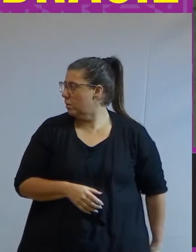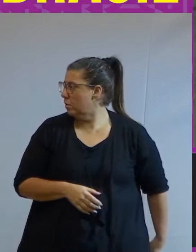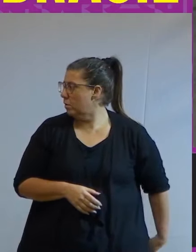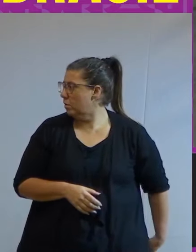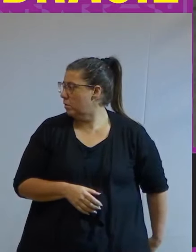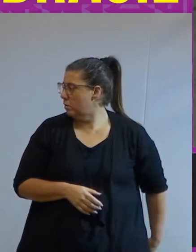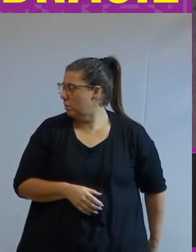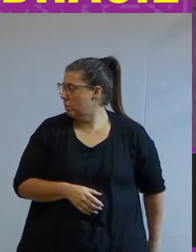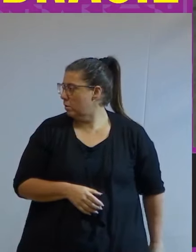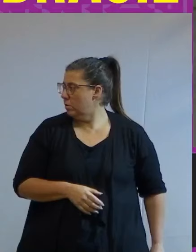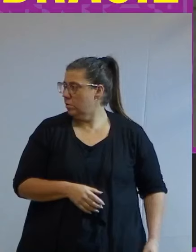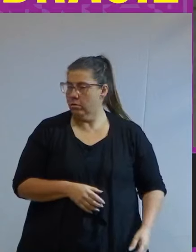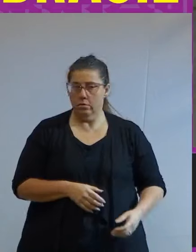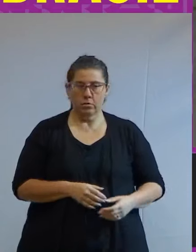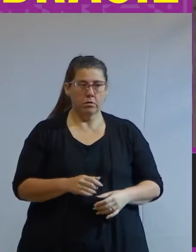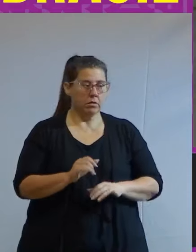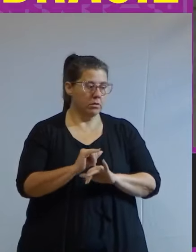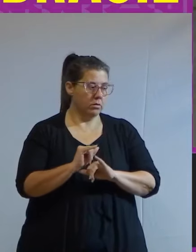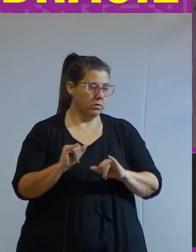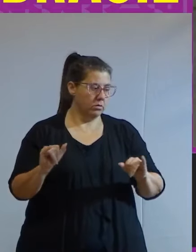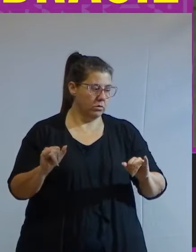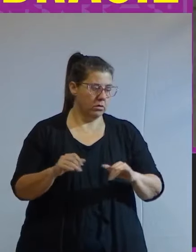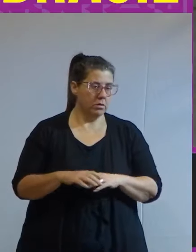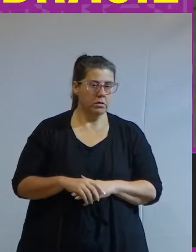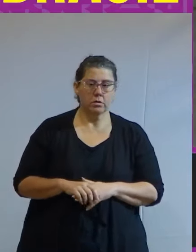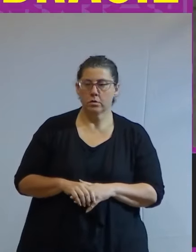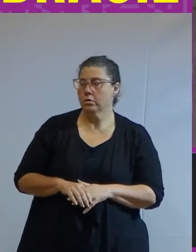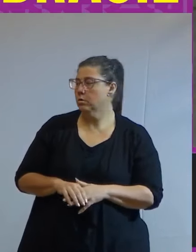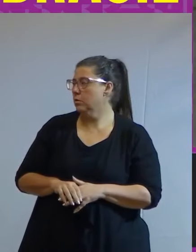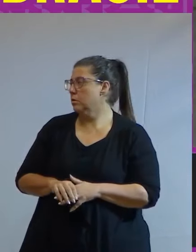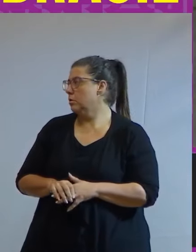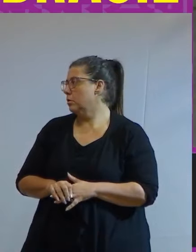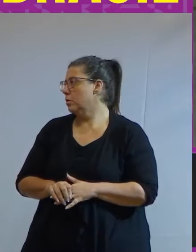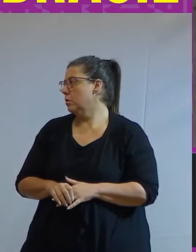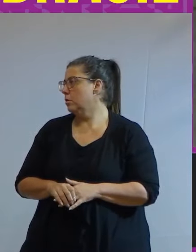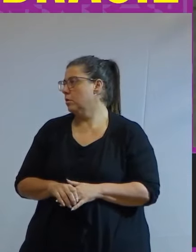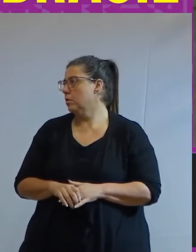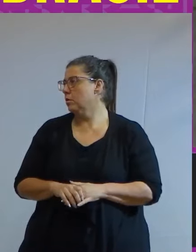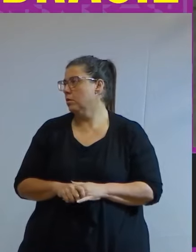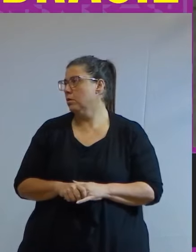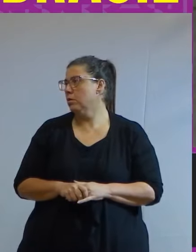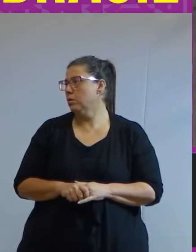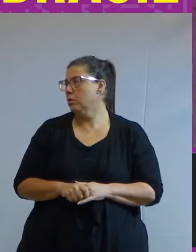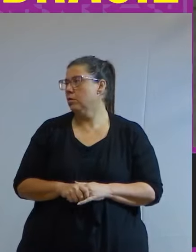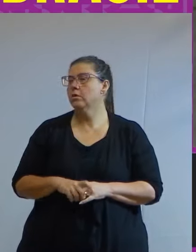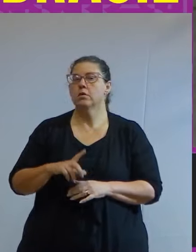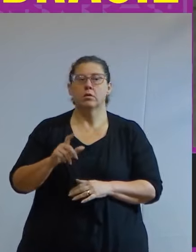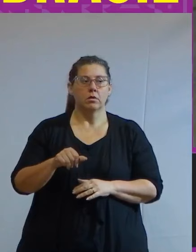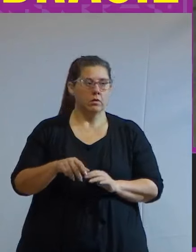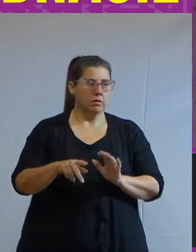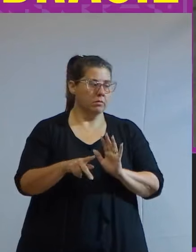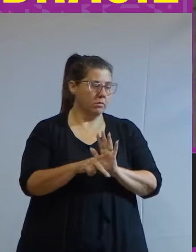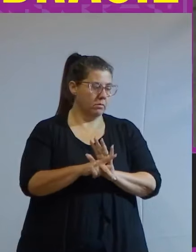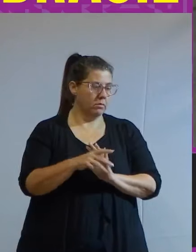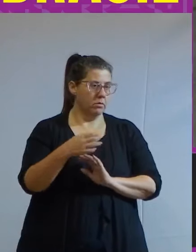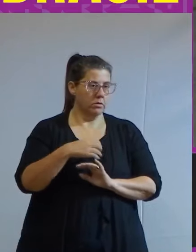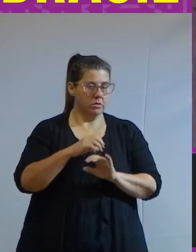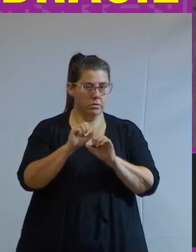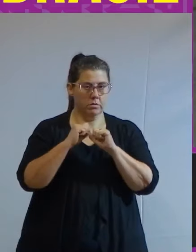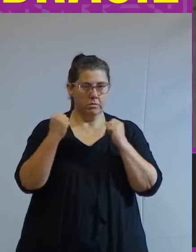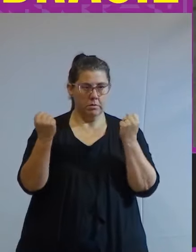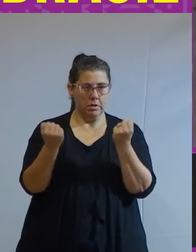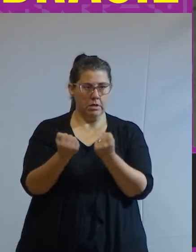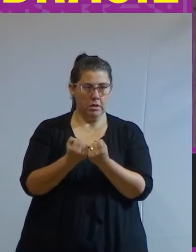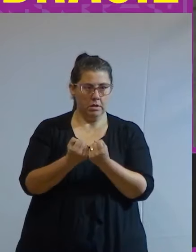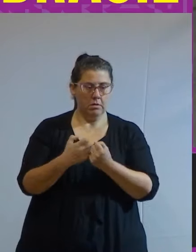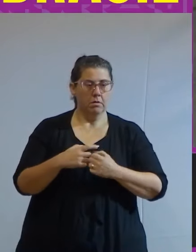e disse uma coisa que está que é a própria reprodução do seminário